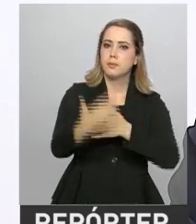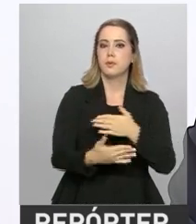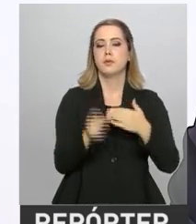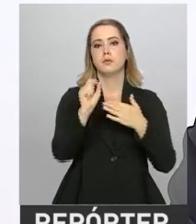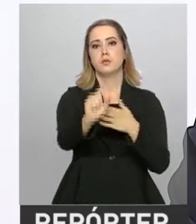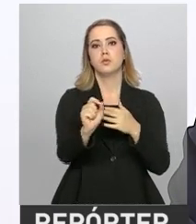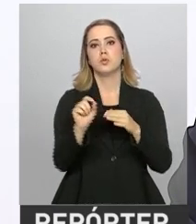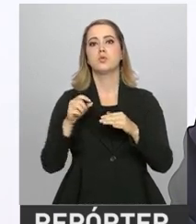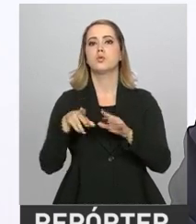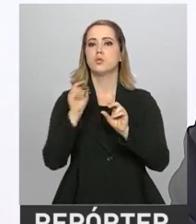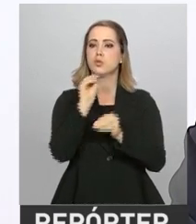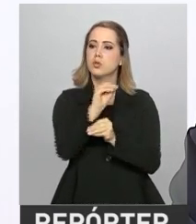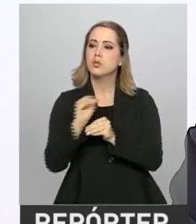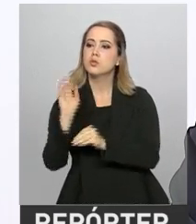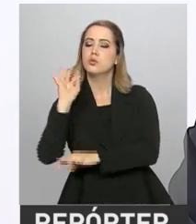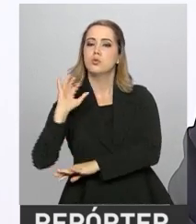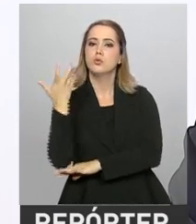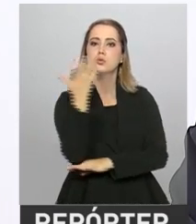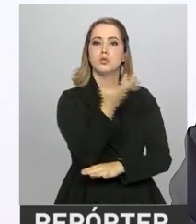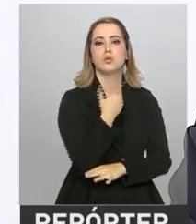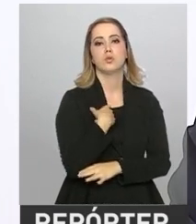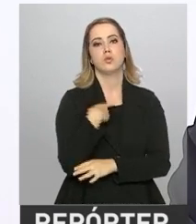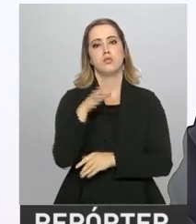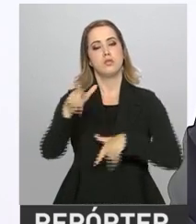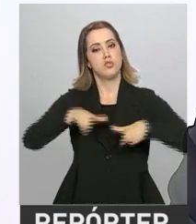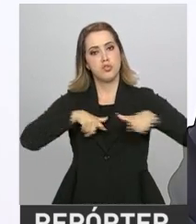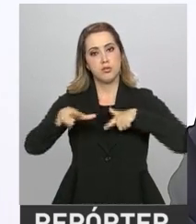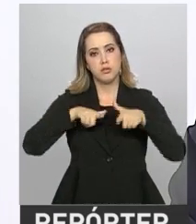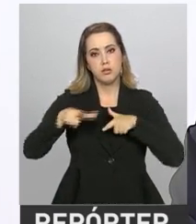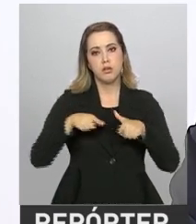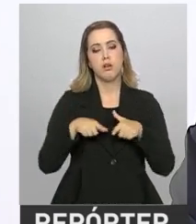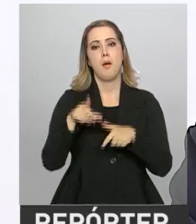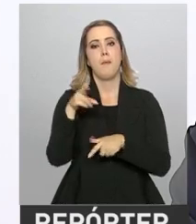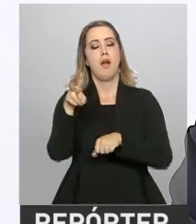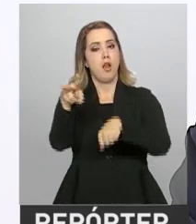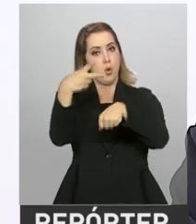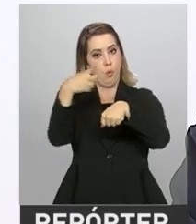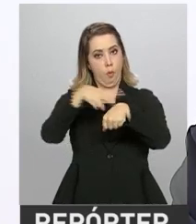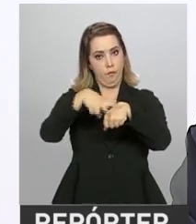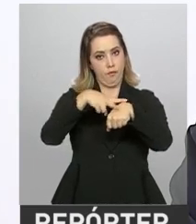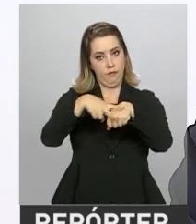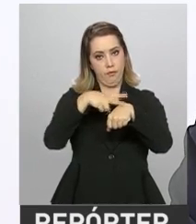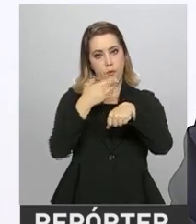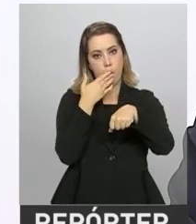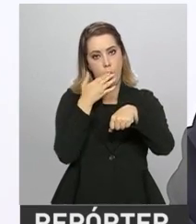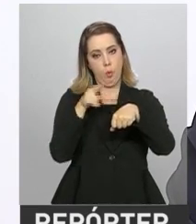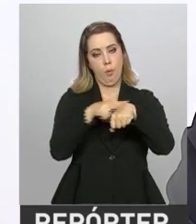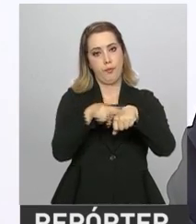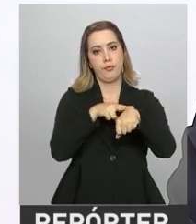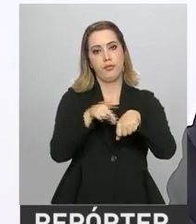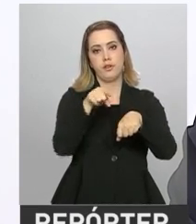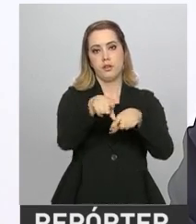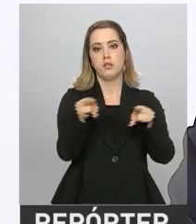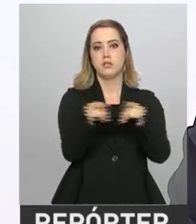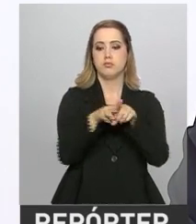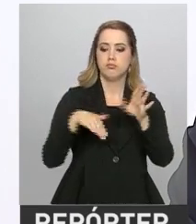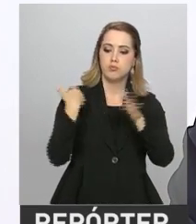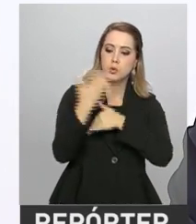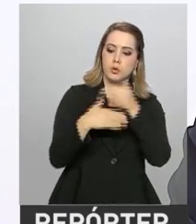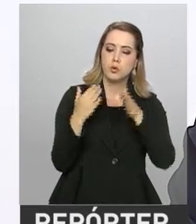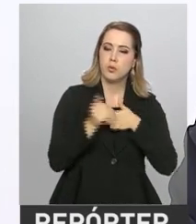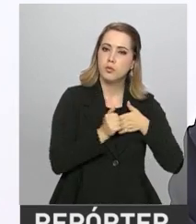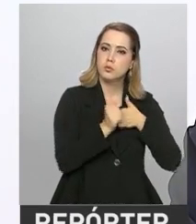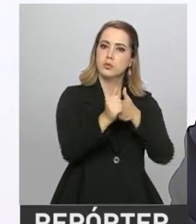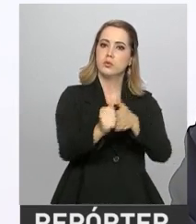criação de empregos verdes, que atraia investimentos verdes e que rume para uma